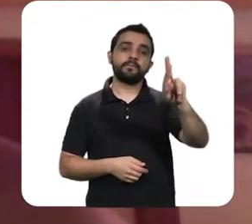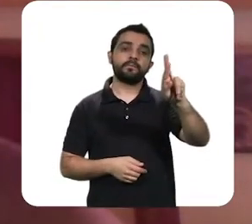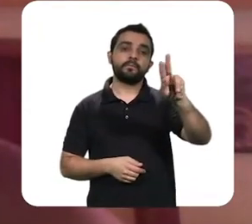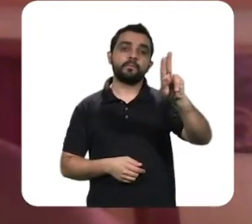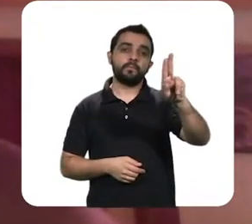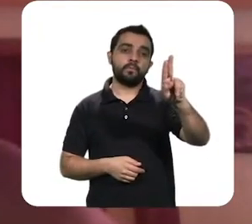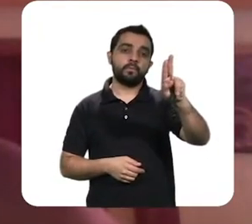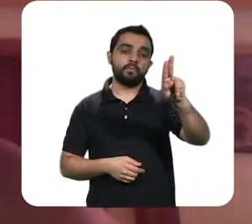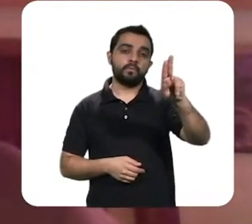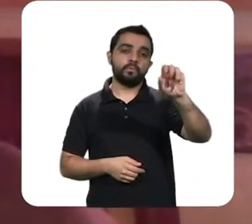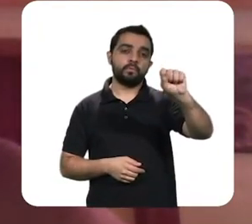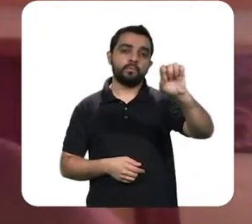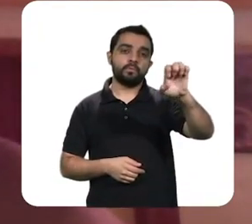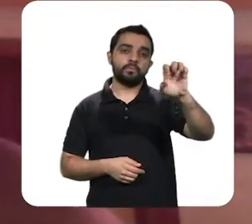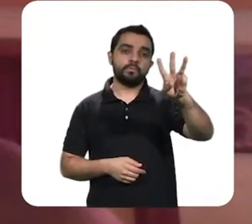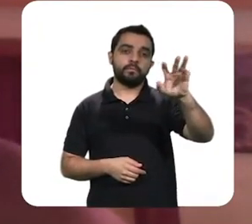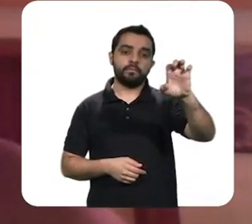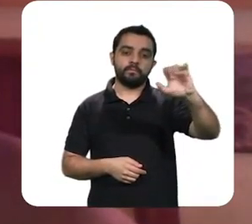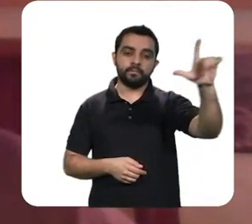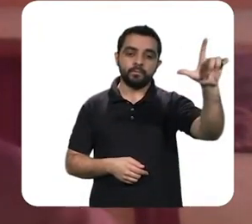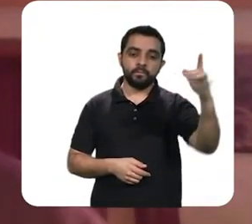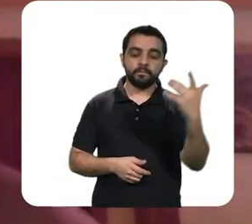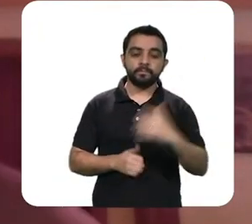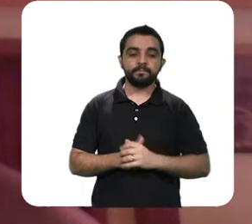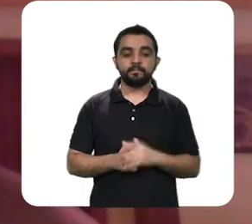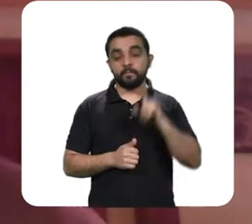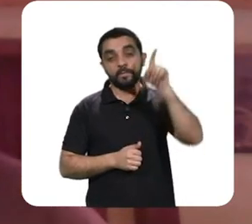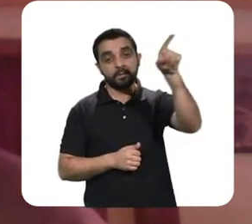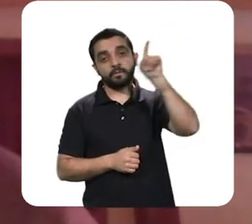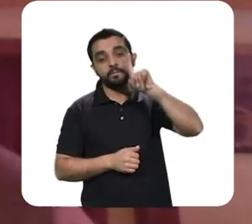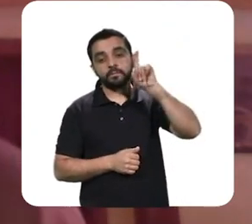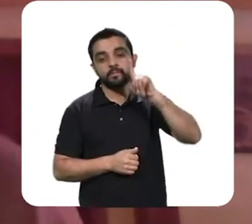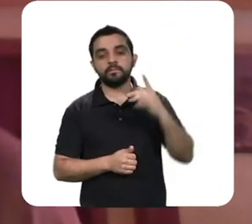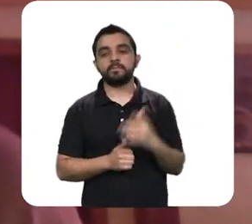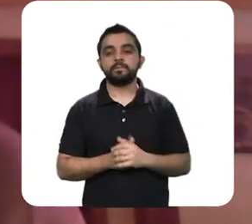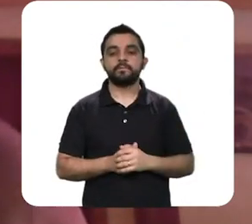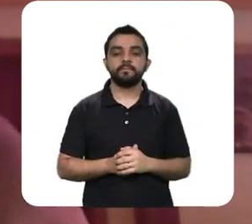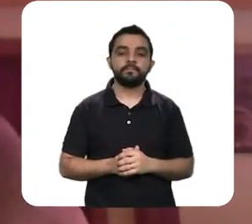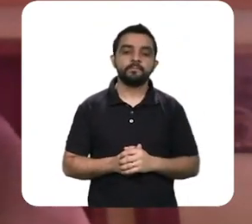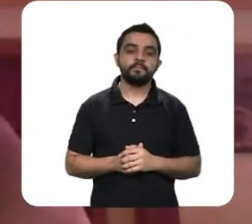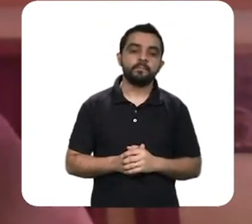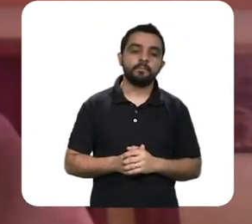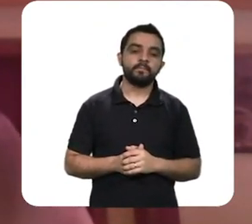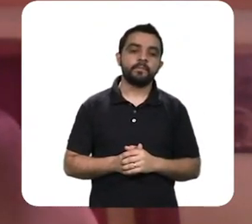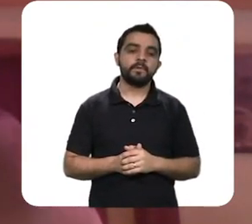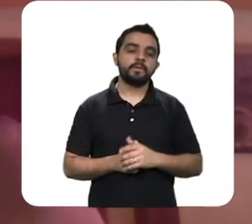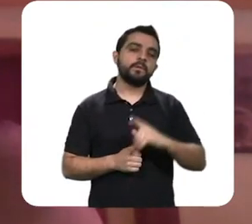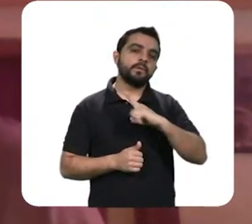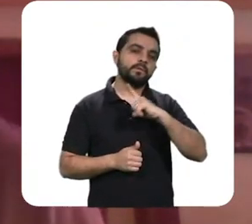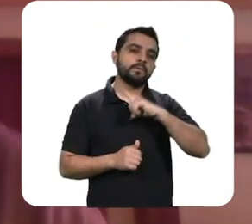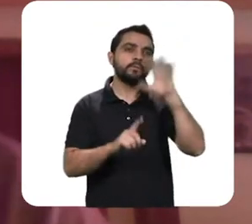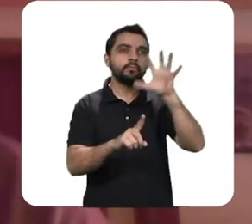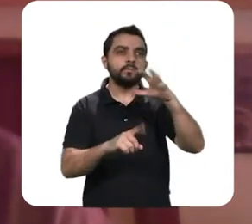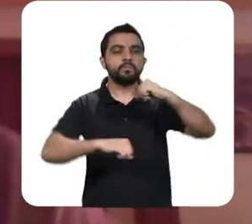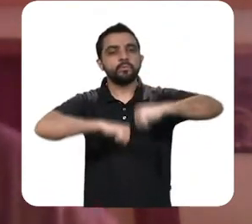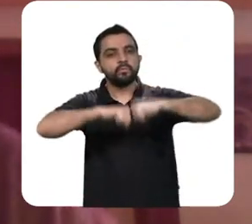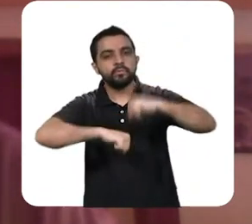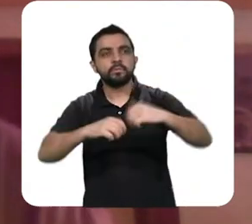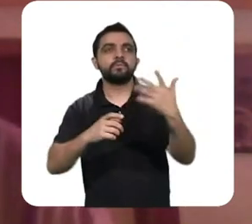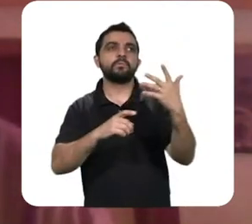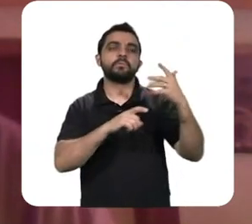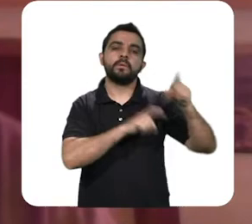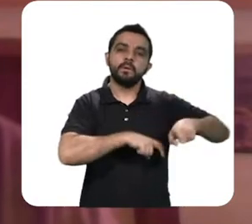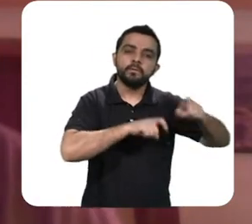intervenção da economia e em todas as empresas de economia como o financeiro, o Estado agrícola, o produto industrial,